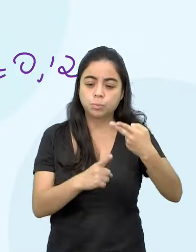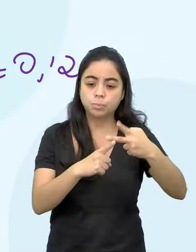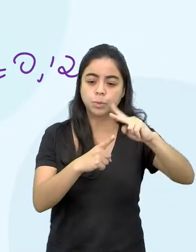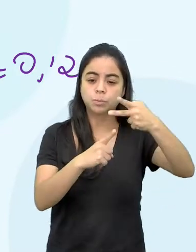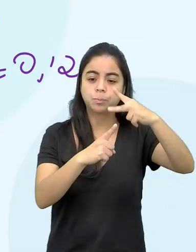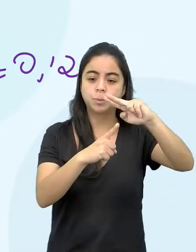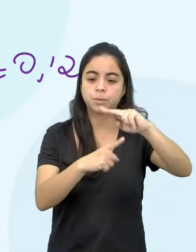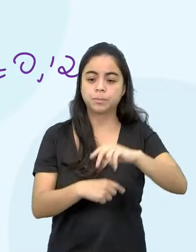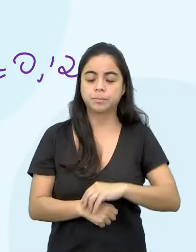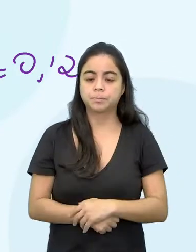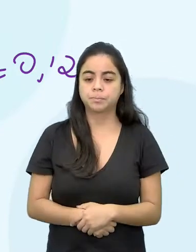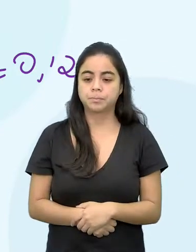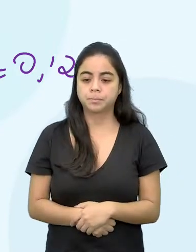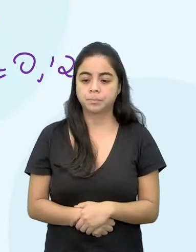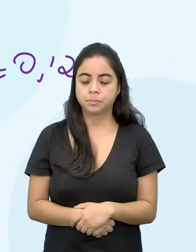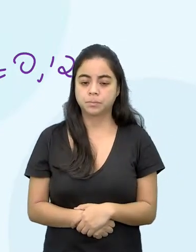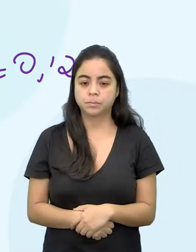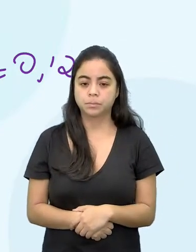compostos.